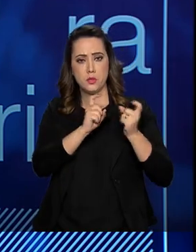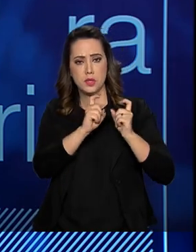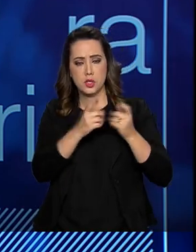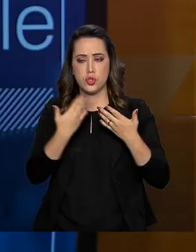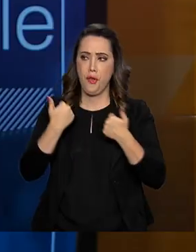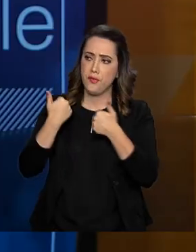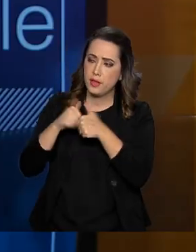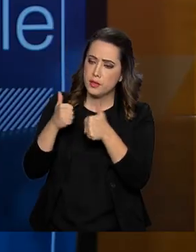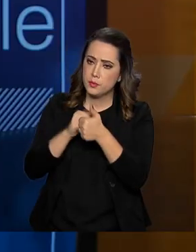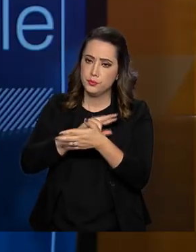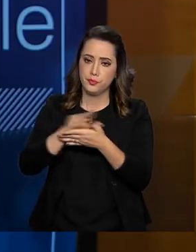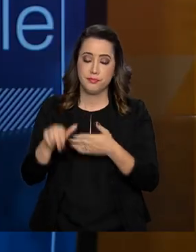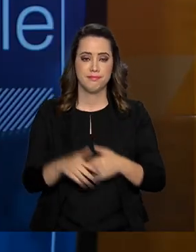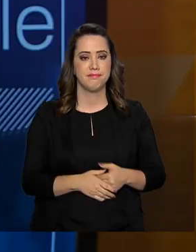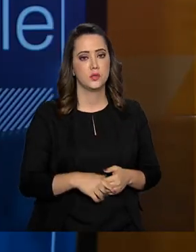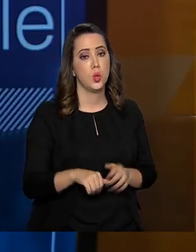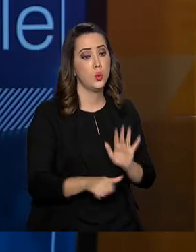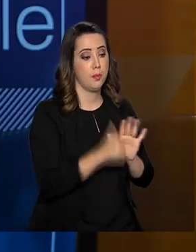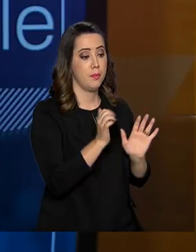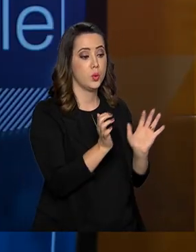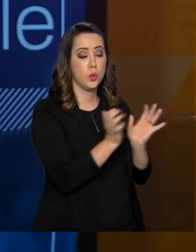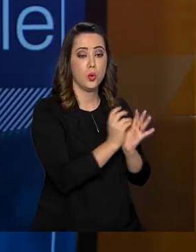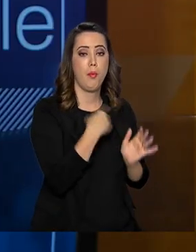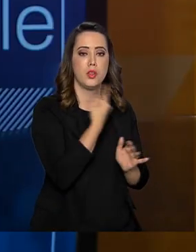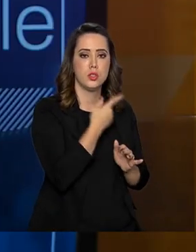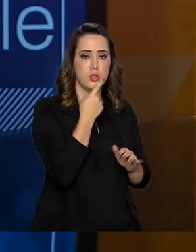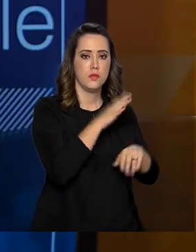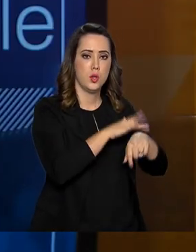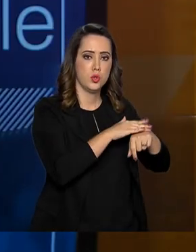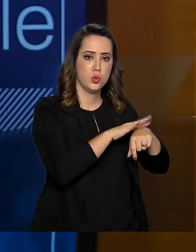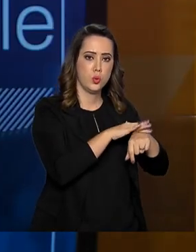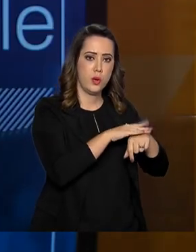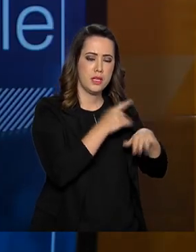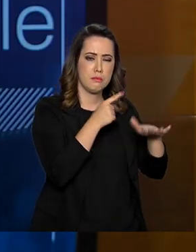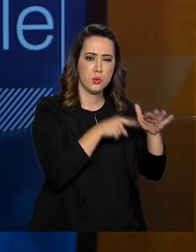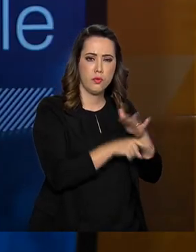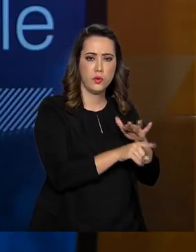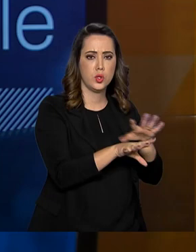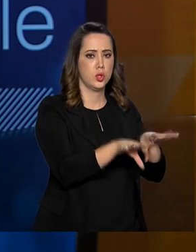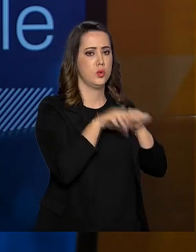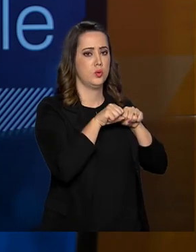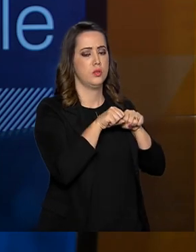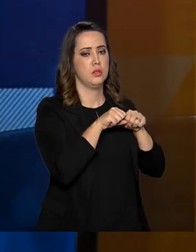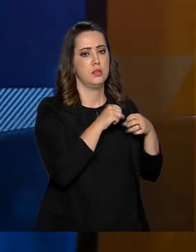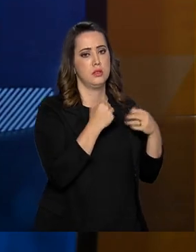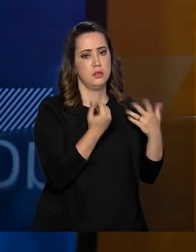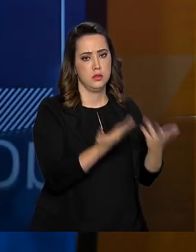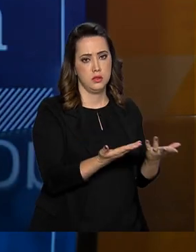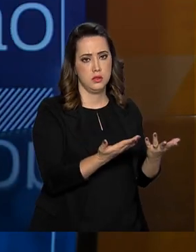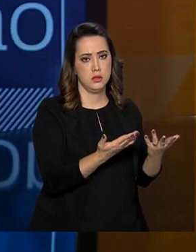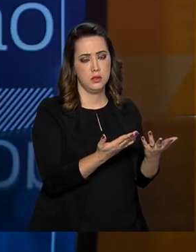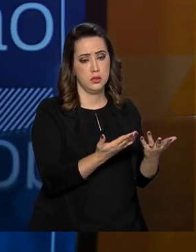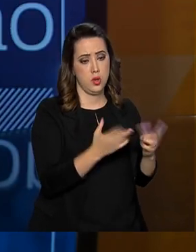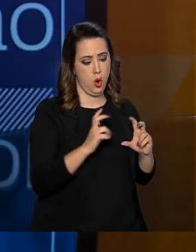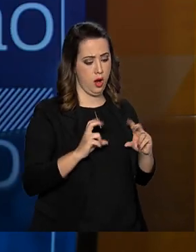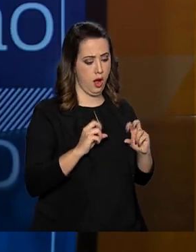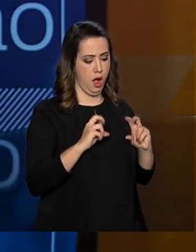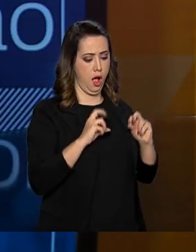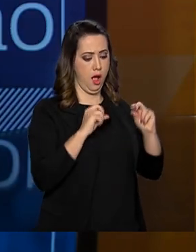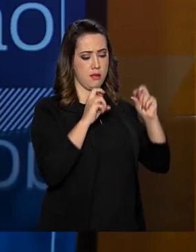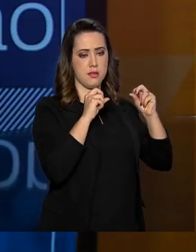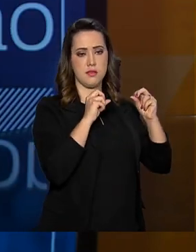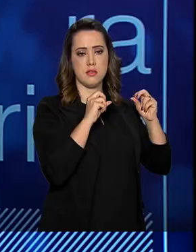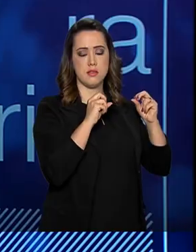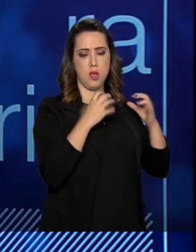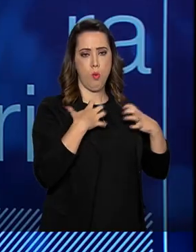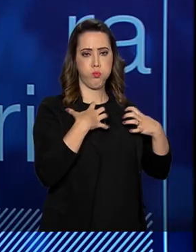logístico. No primeiro bloco, nós falamos das doenças crônicas não transmissíveis, no caso, os óbitos por câncer de pulmão causados pela